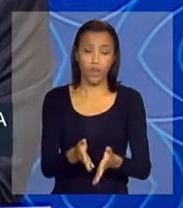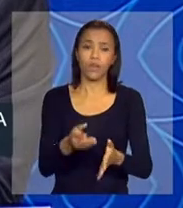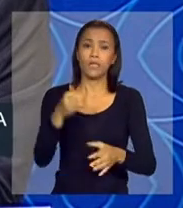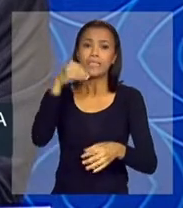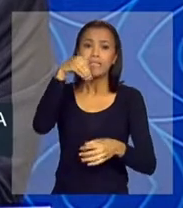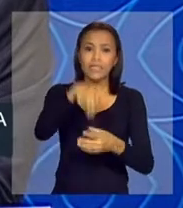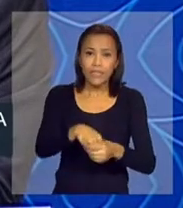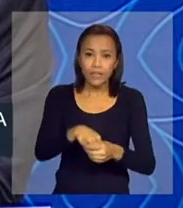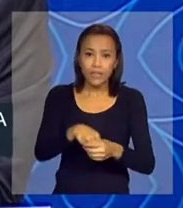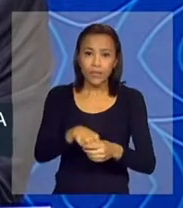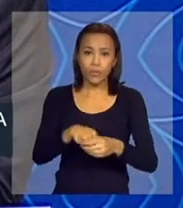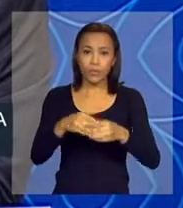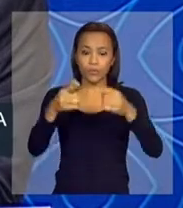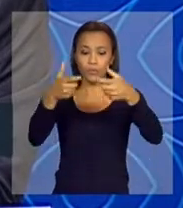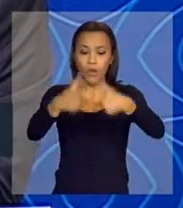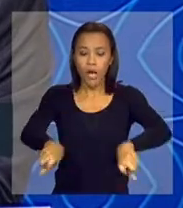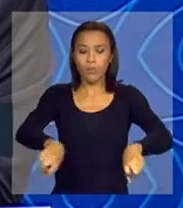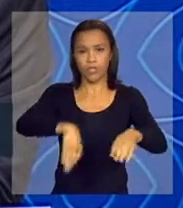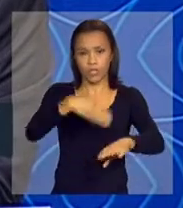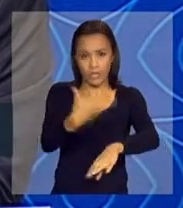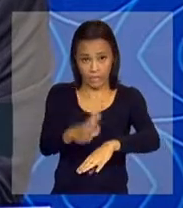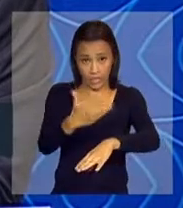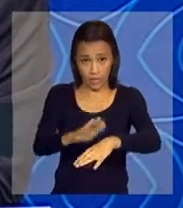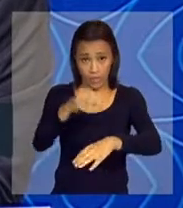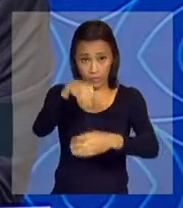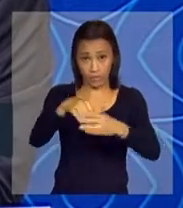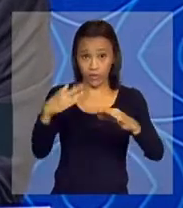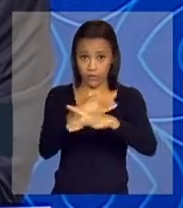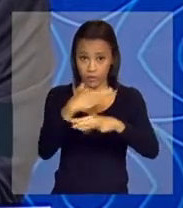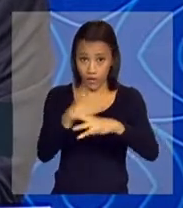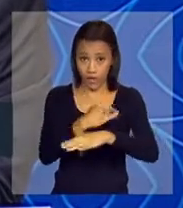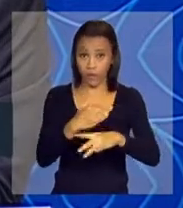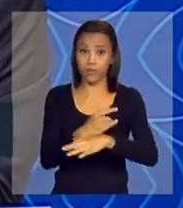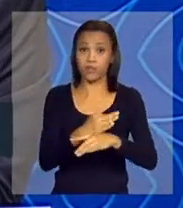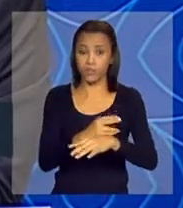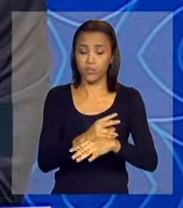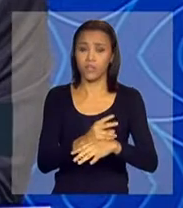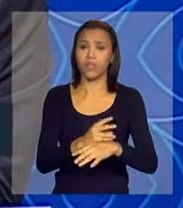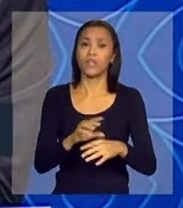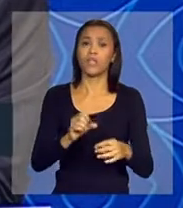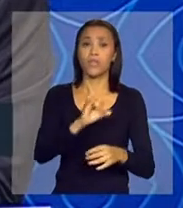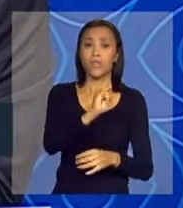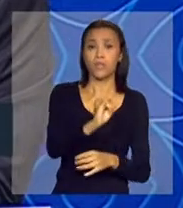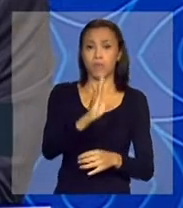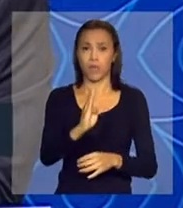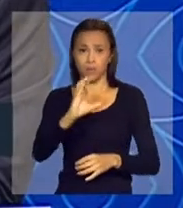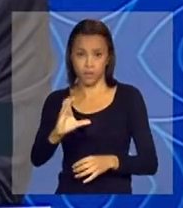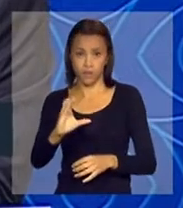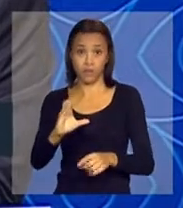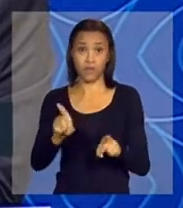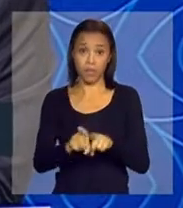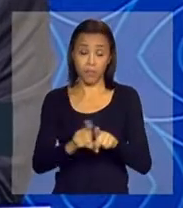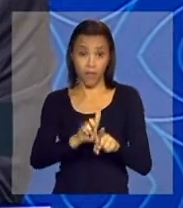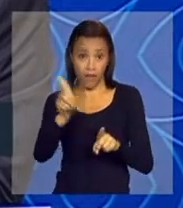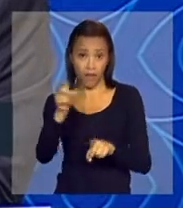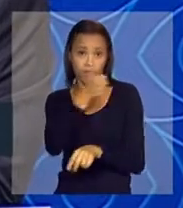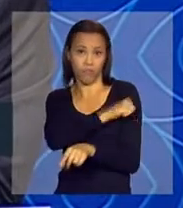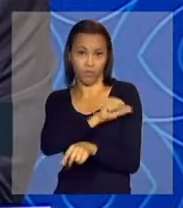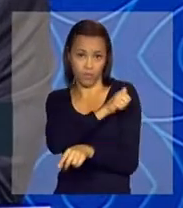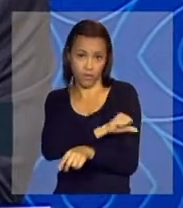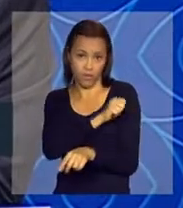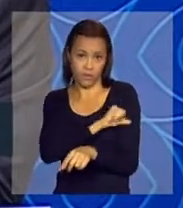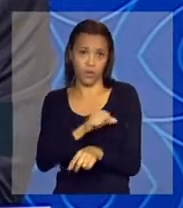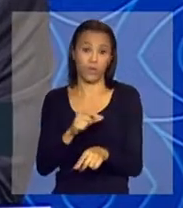treinamento, nos campos de treinamento oficiais dentro da cidade, todas no IBC, que é o nosso, lá do Rio de Janeiro, o nosso